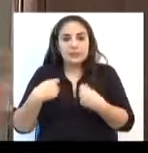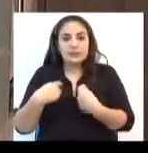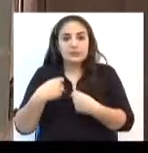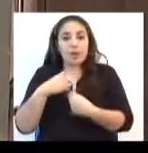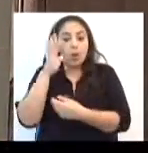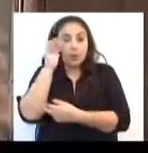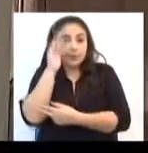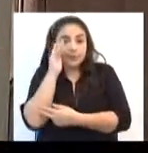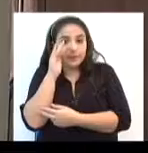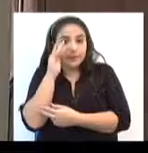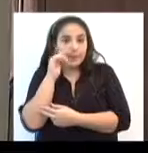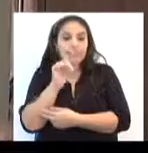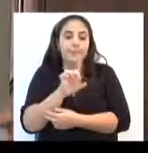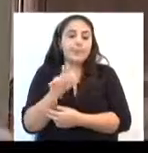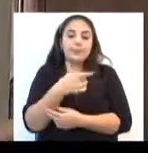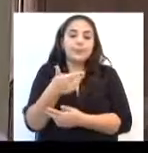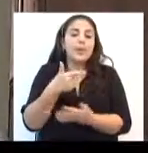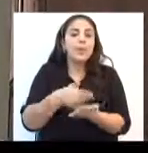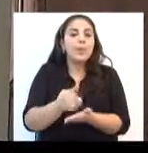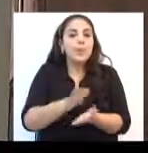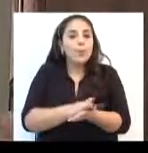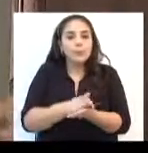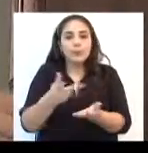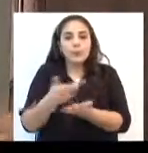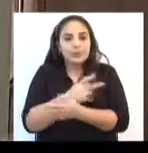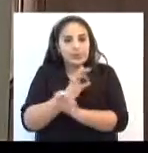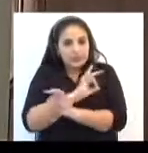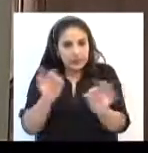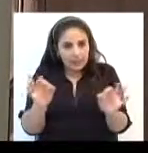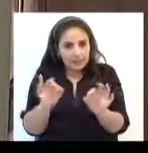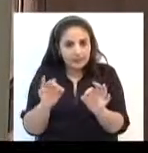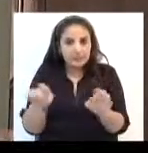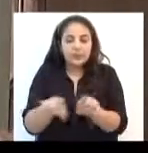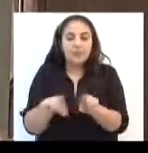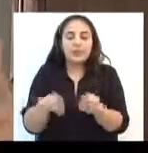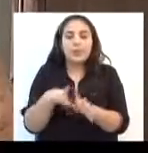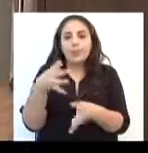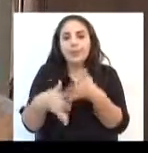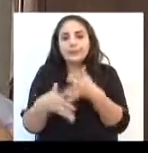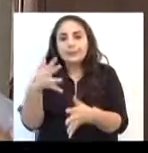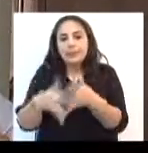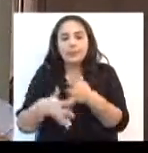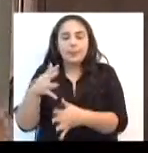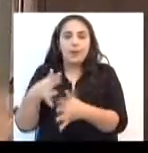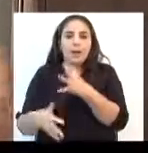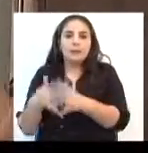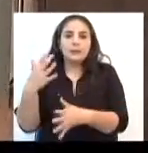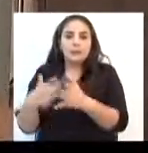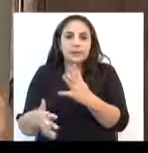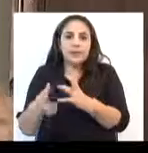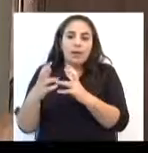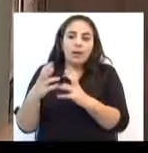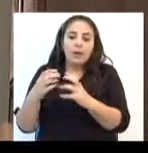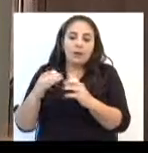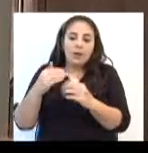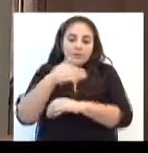multadas por quererem podar as árvores, para que elas não atrapalhem o trânsito, muitas vezes, e também que